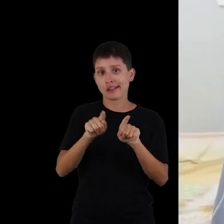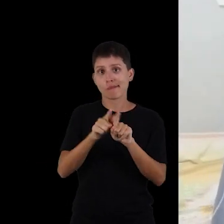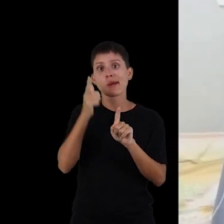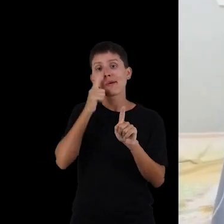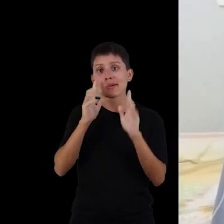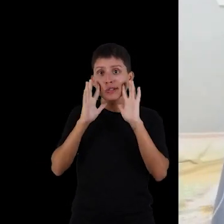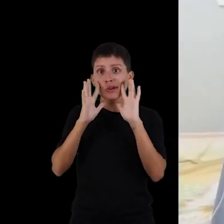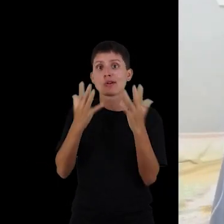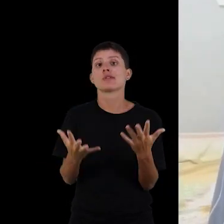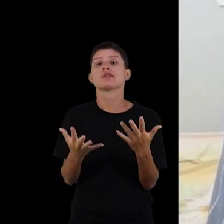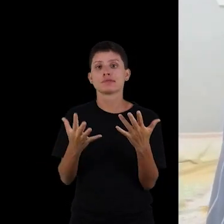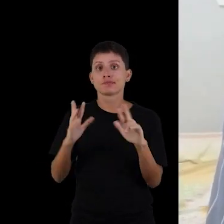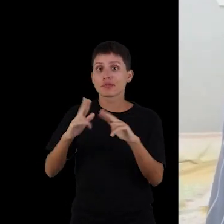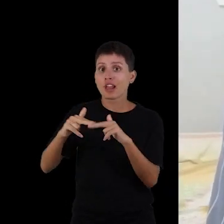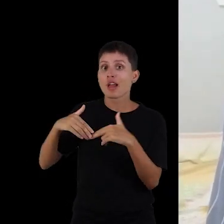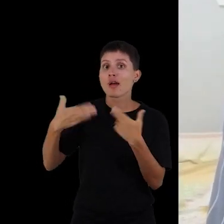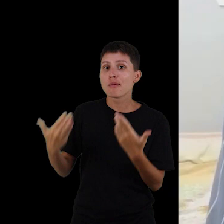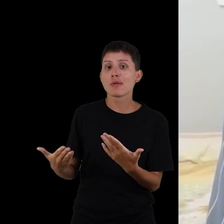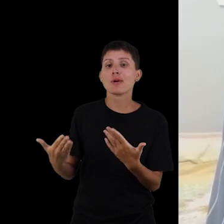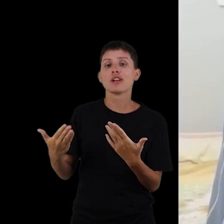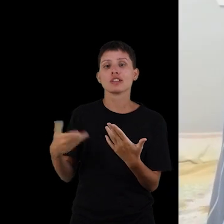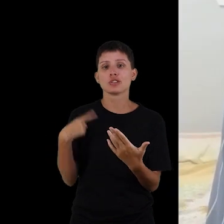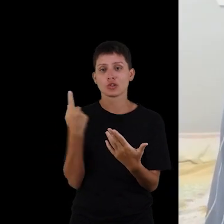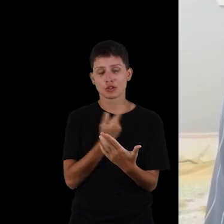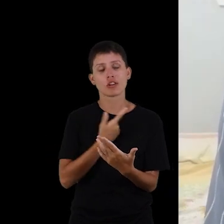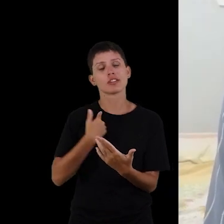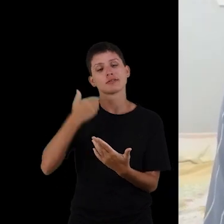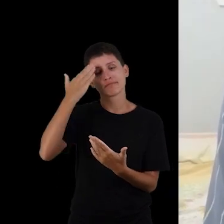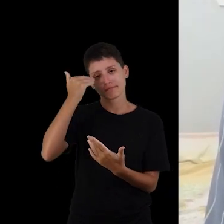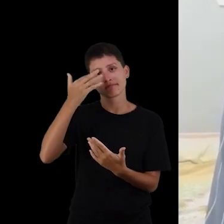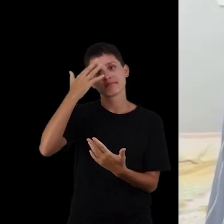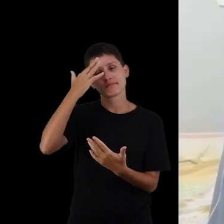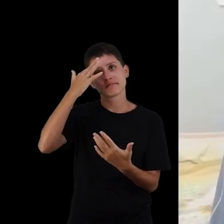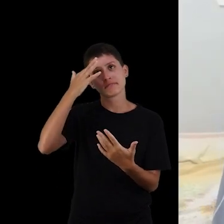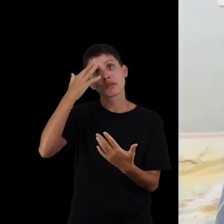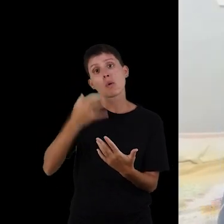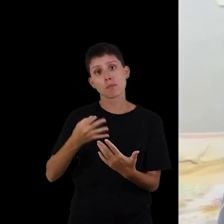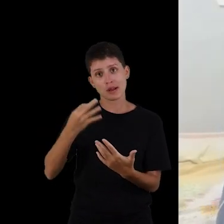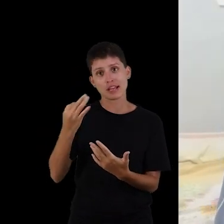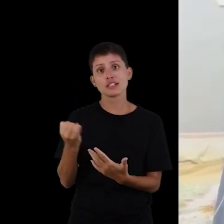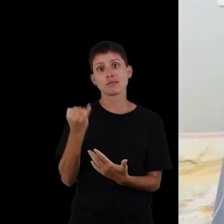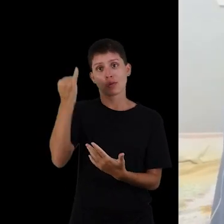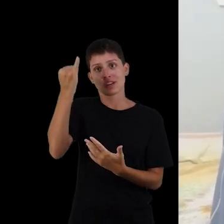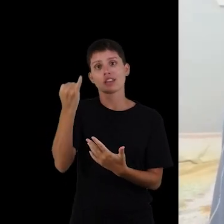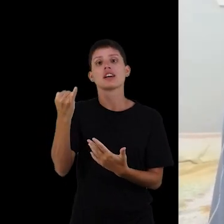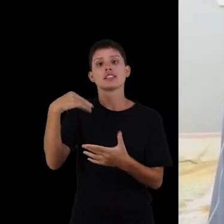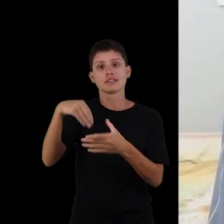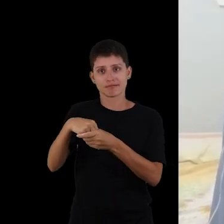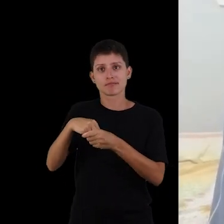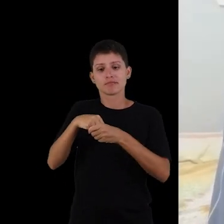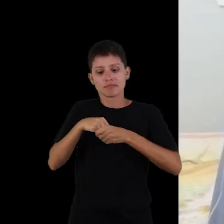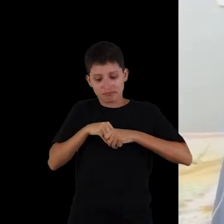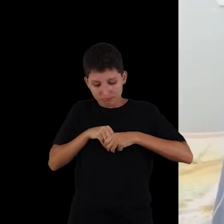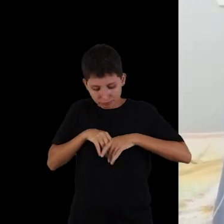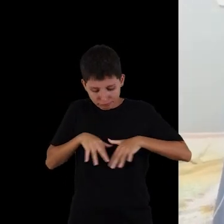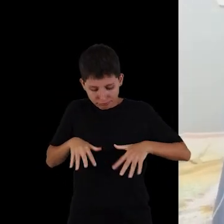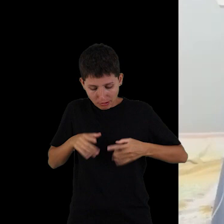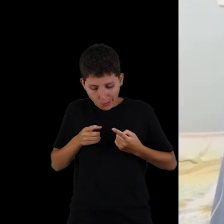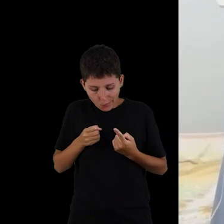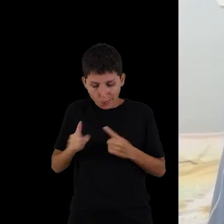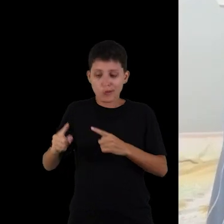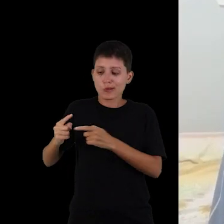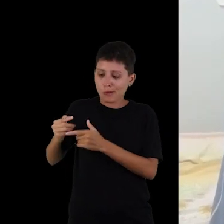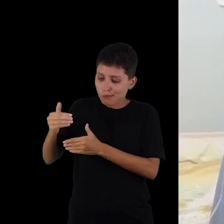células, né, infectadas e tratadas com o inibidor de tripicina de flores de moringa oleifra. Dessa